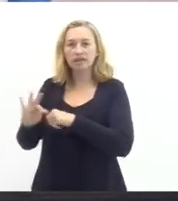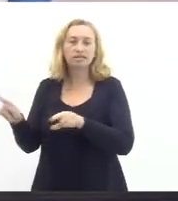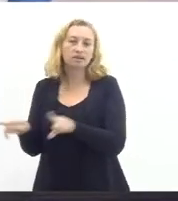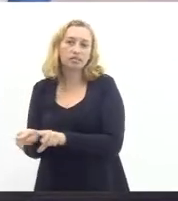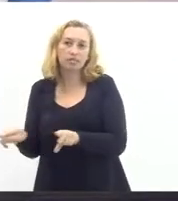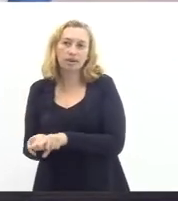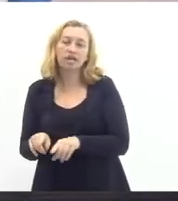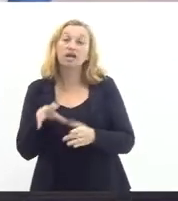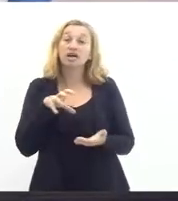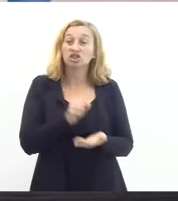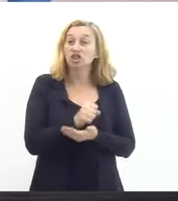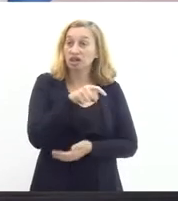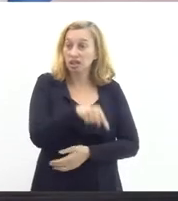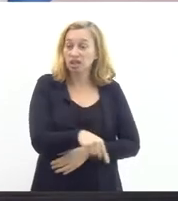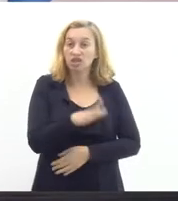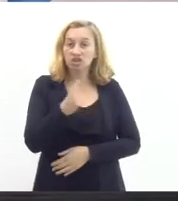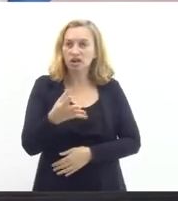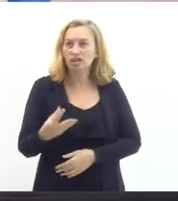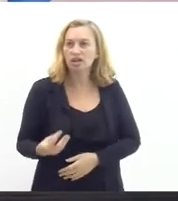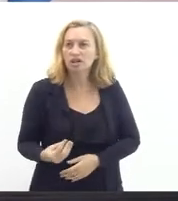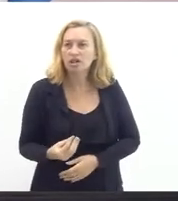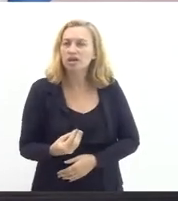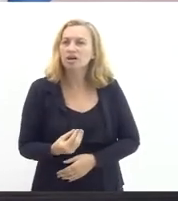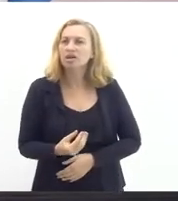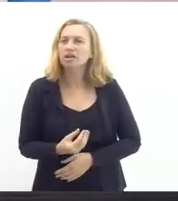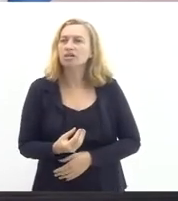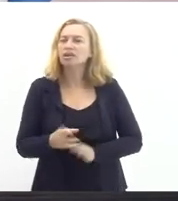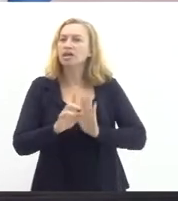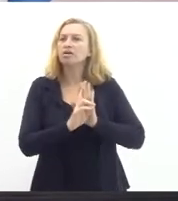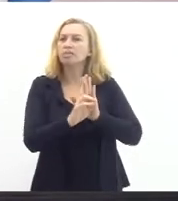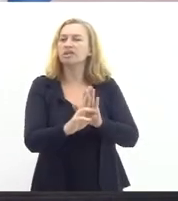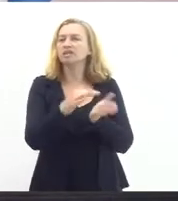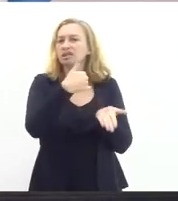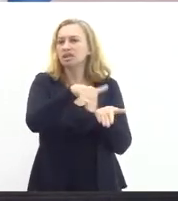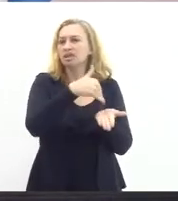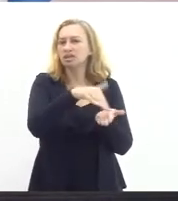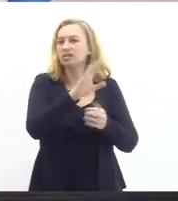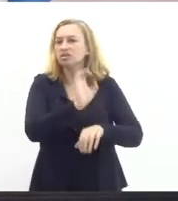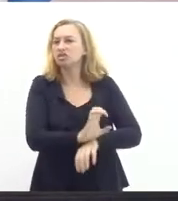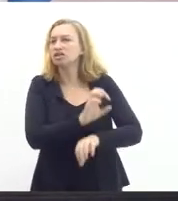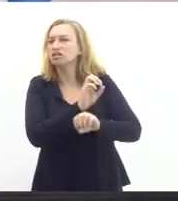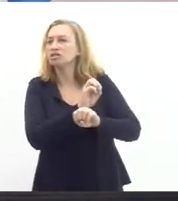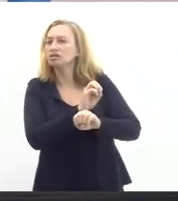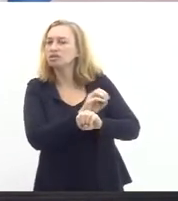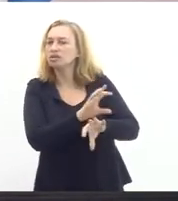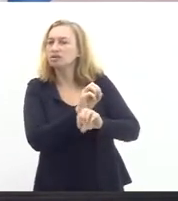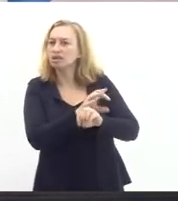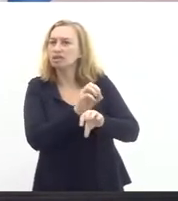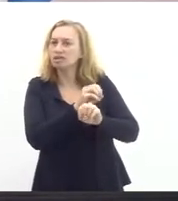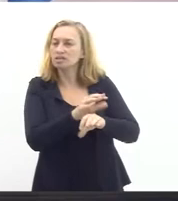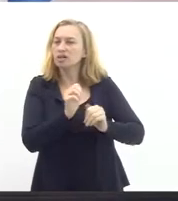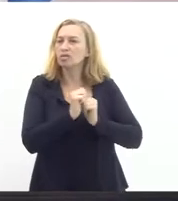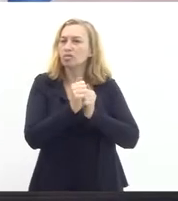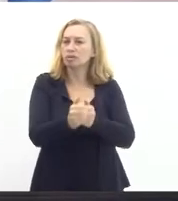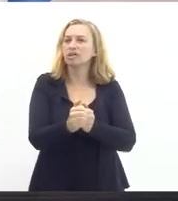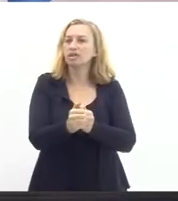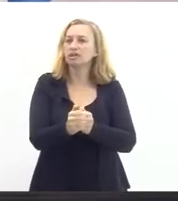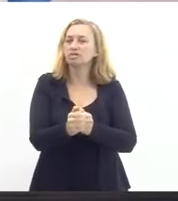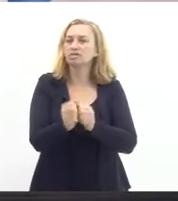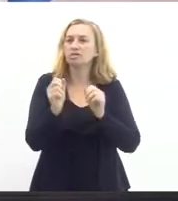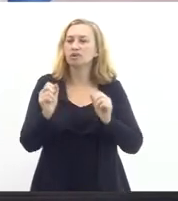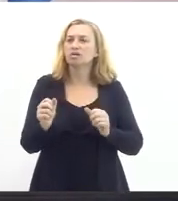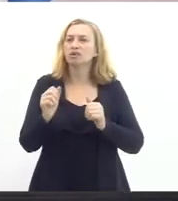Então, eu quero registrar aqui já que já estão presentes aqui os representantes da Secretaria de Estado de Educação estão acompanhando a nossa sala online